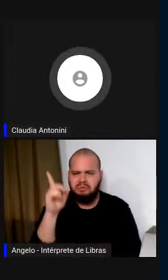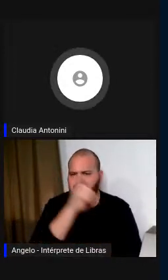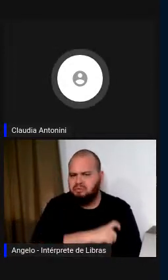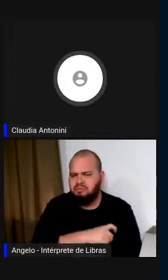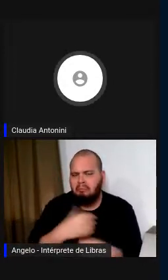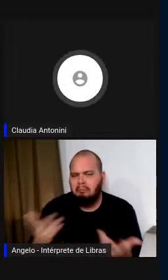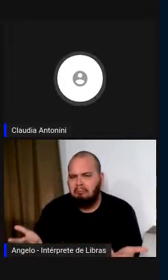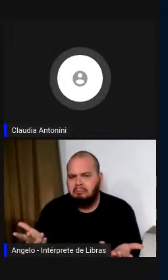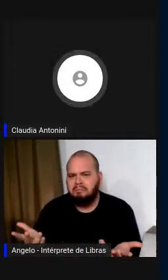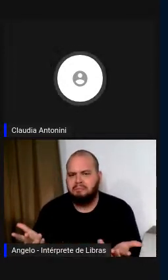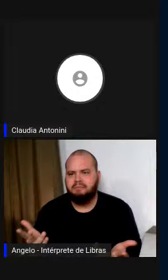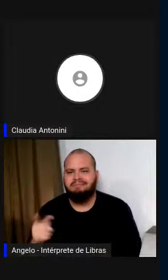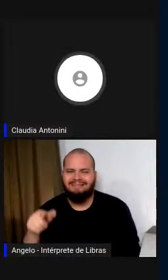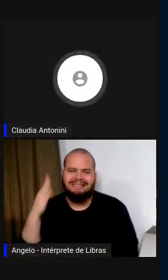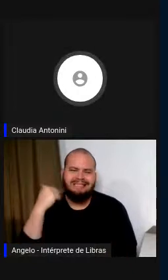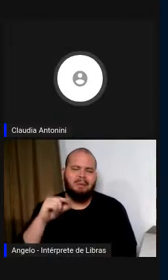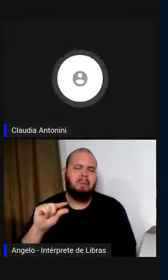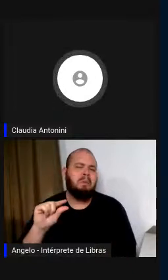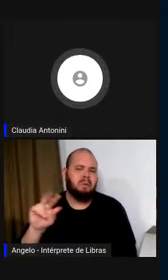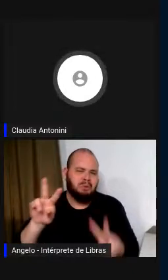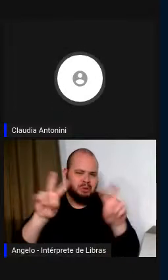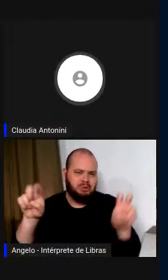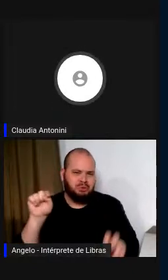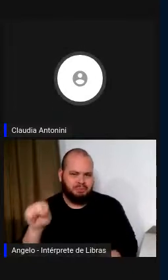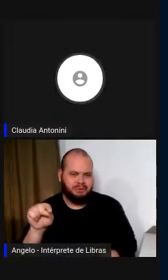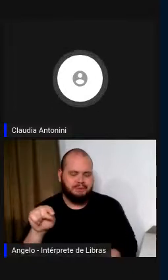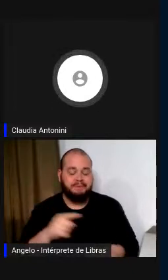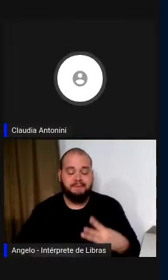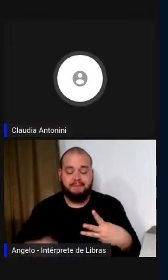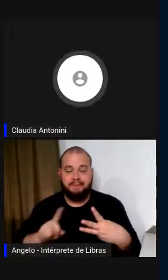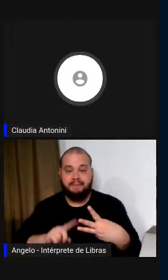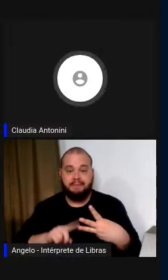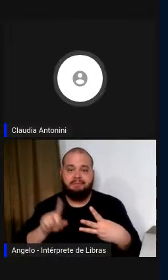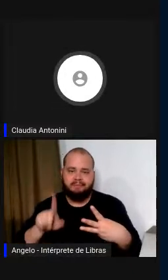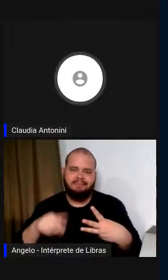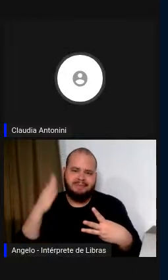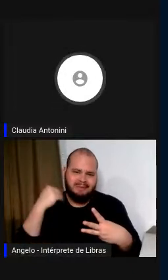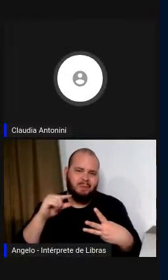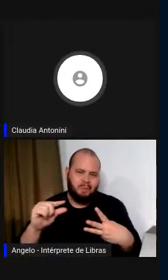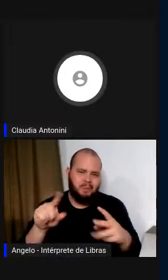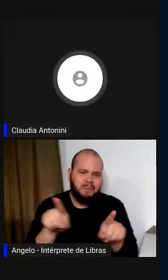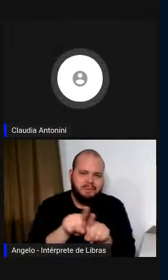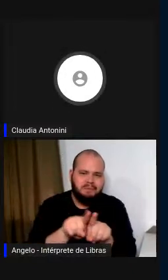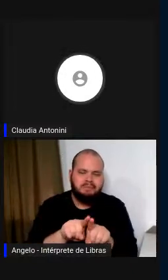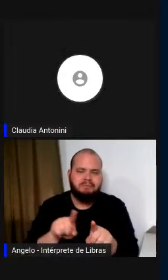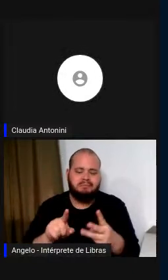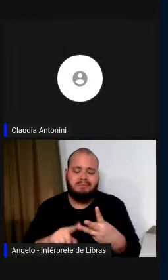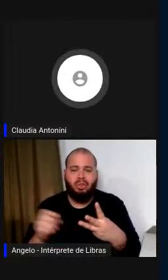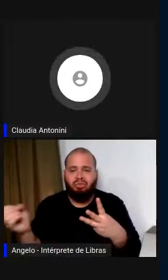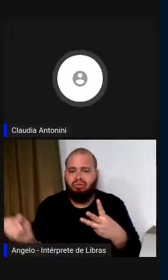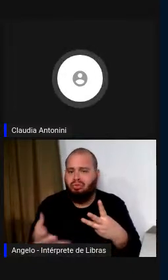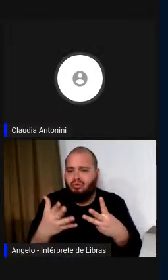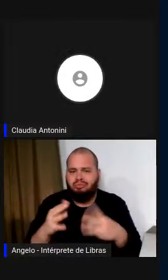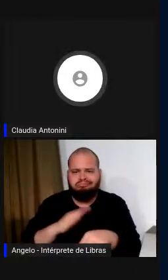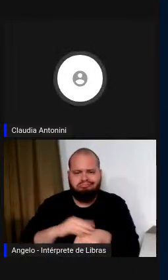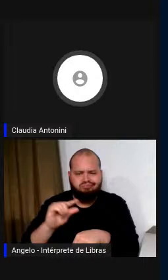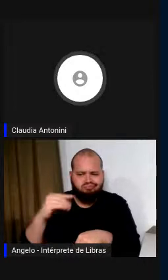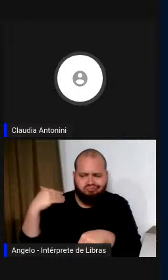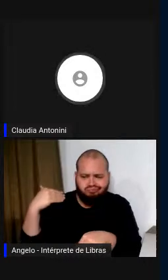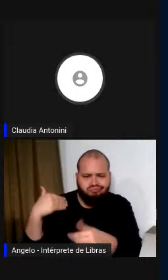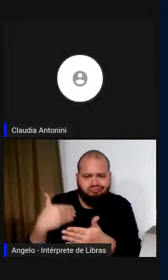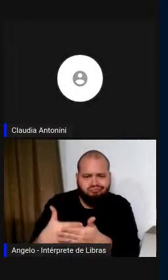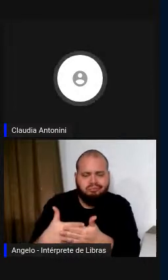Isso se sabe pouco ainda. E do terceiro âmbito, que se sabe pouco ainda, que é um âmbito bastante novo, o intérprete